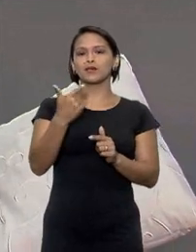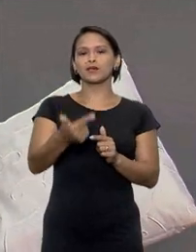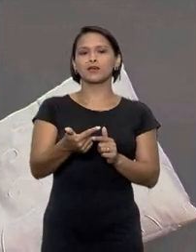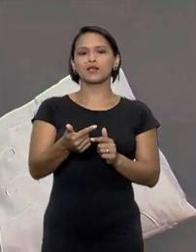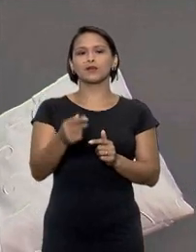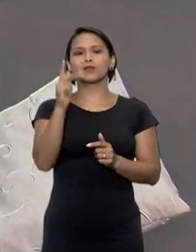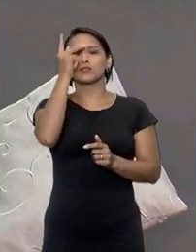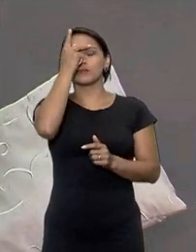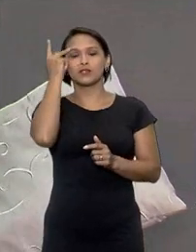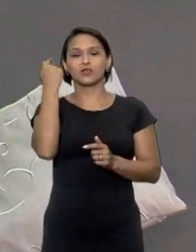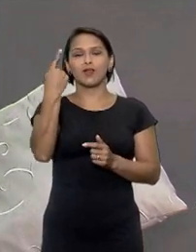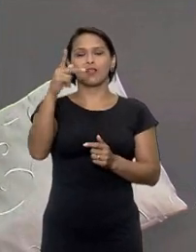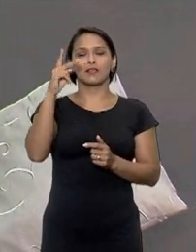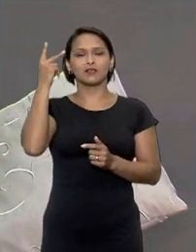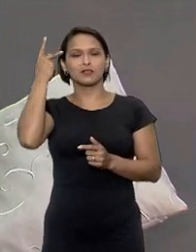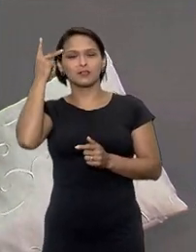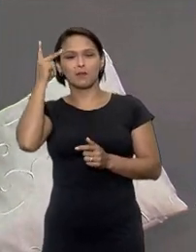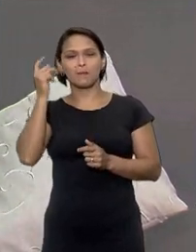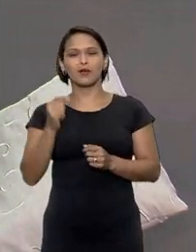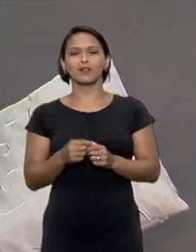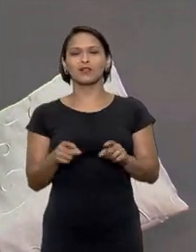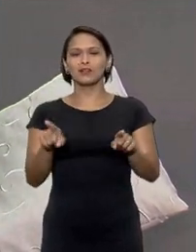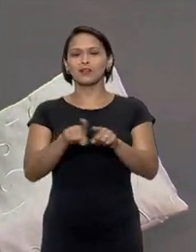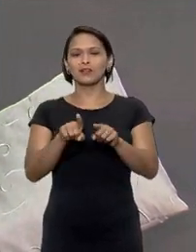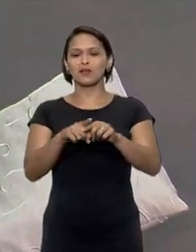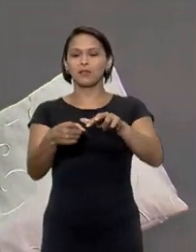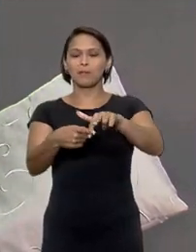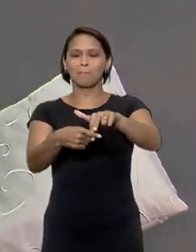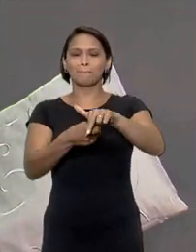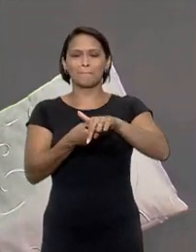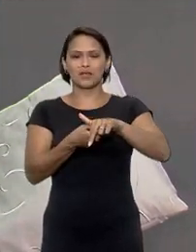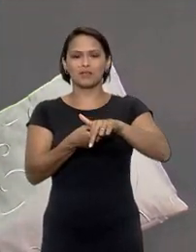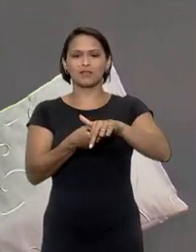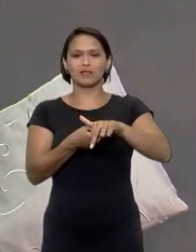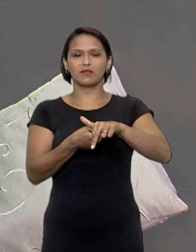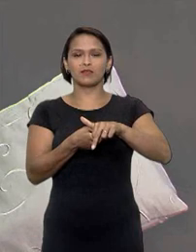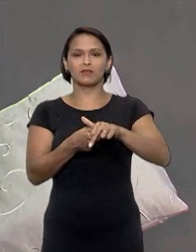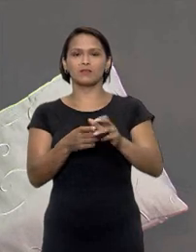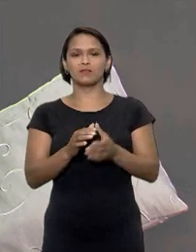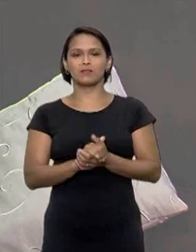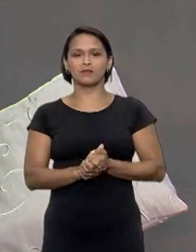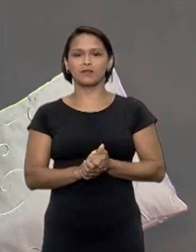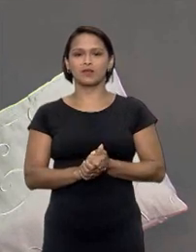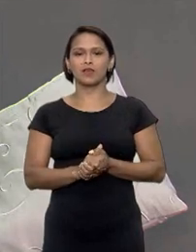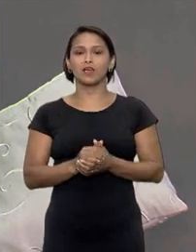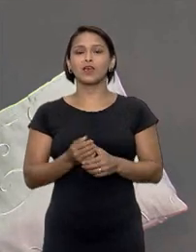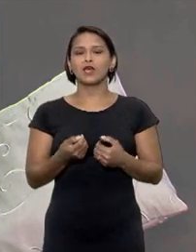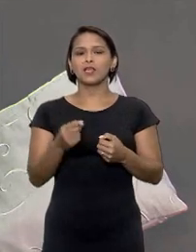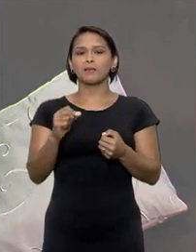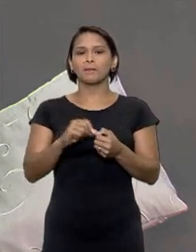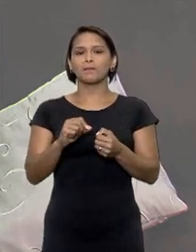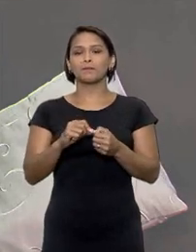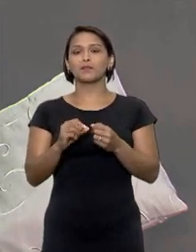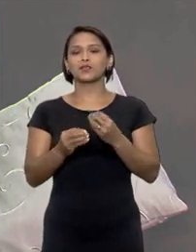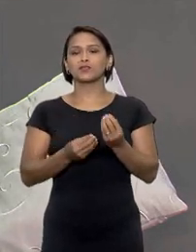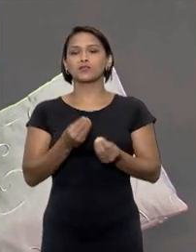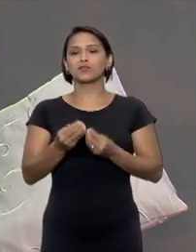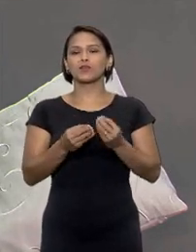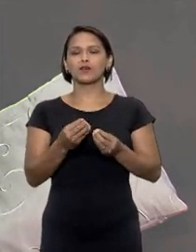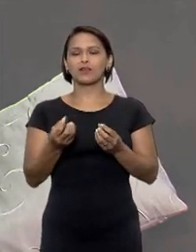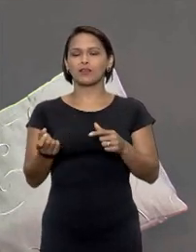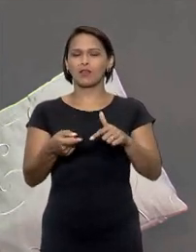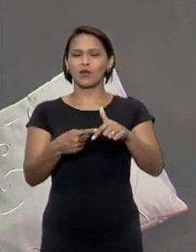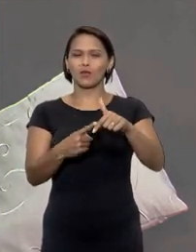outro paciente de São Paulo que teve a perna esquerda amputada na altura da coxa e precisou colocar uma